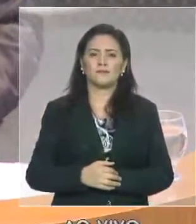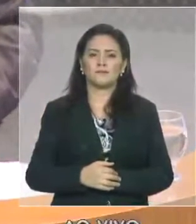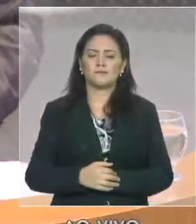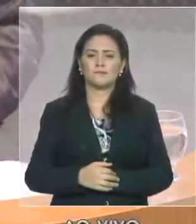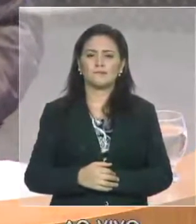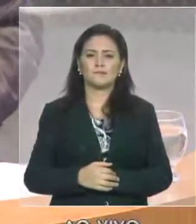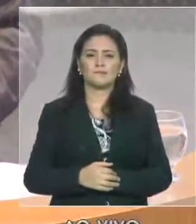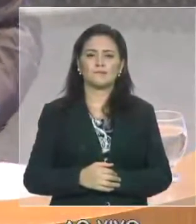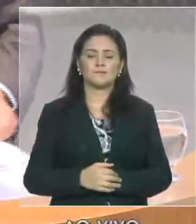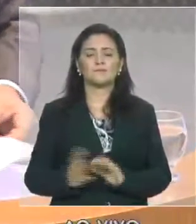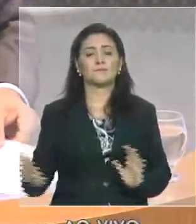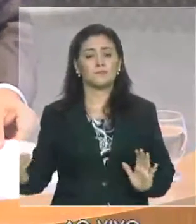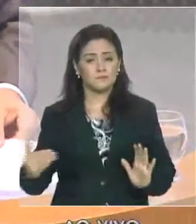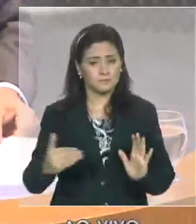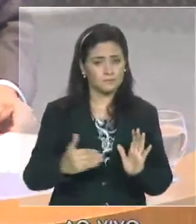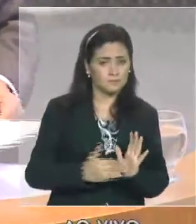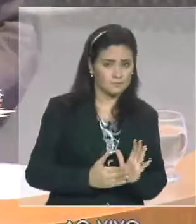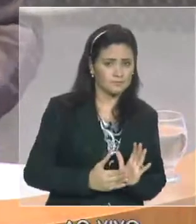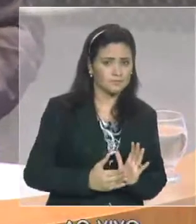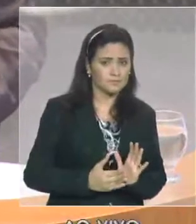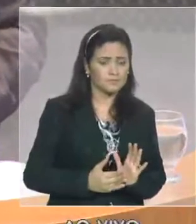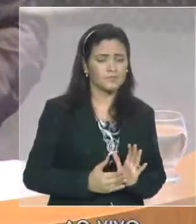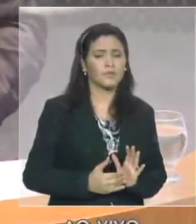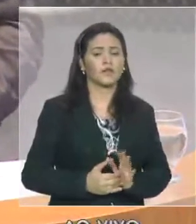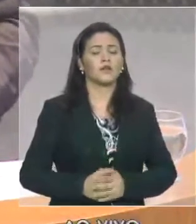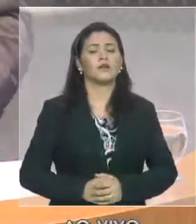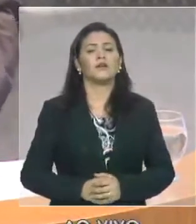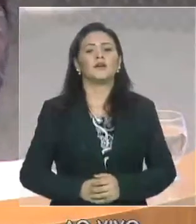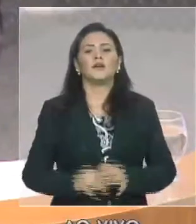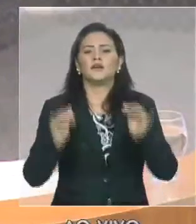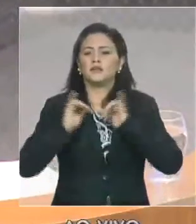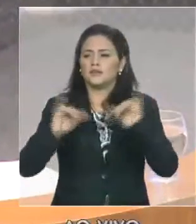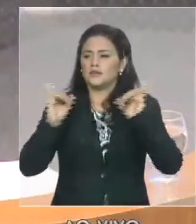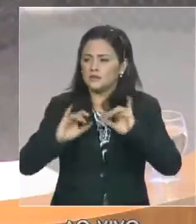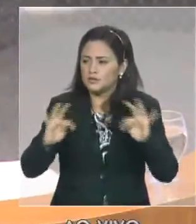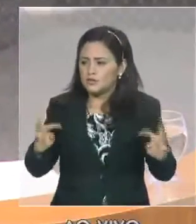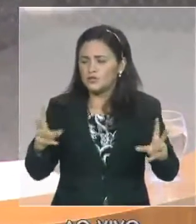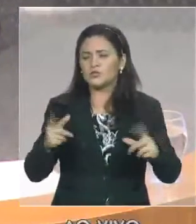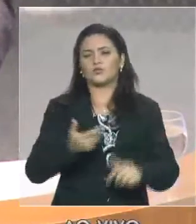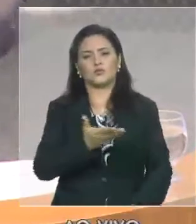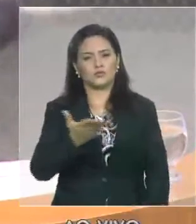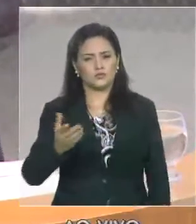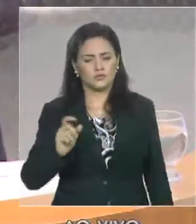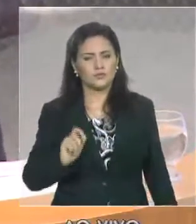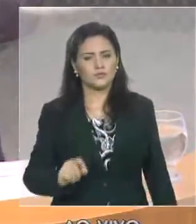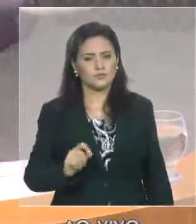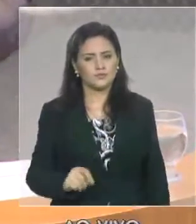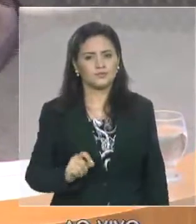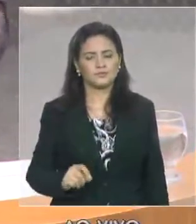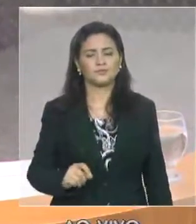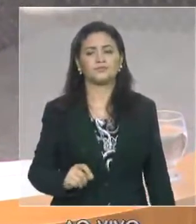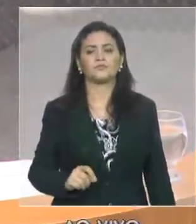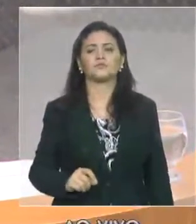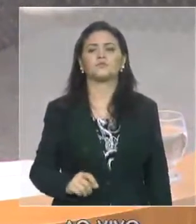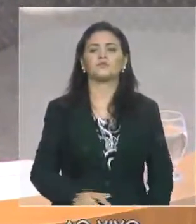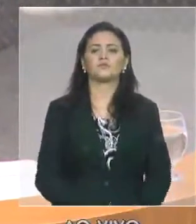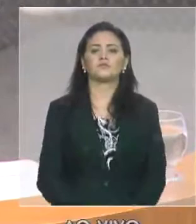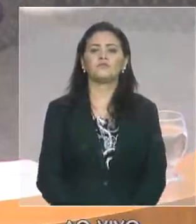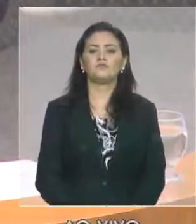Quero, finalmente, dizer a todas as senhoras e senhores que, na mensagem parlamentar, nós encaminhamos um resumo